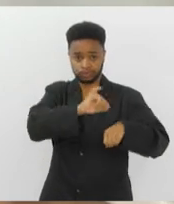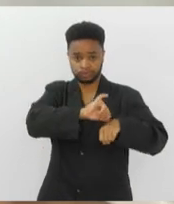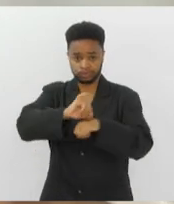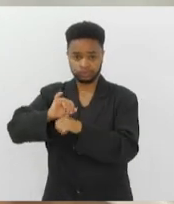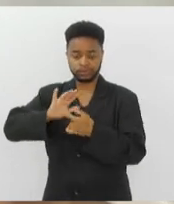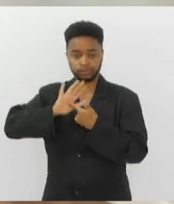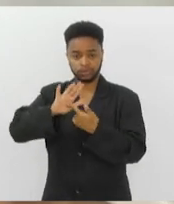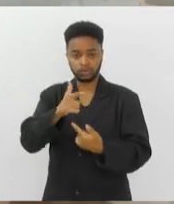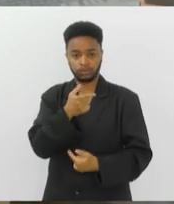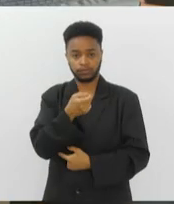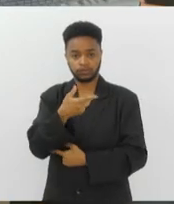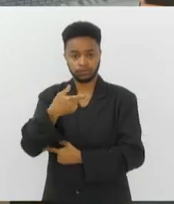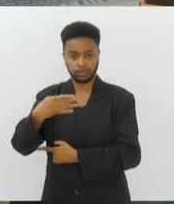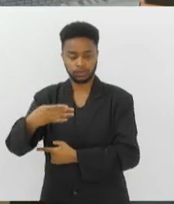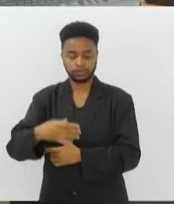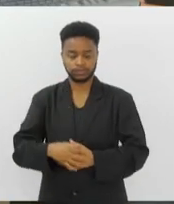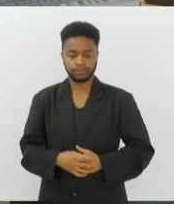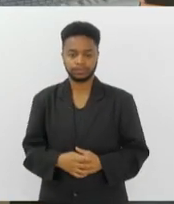2024.